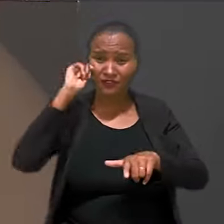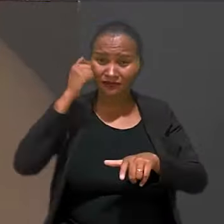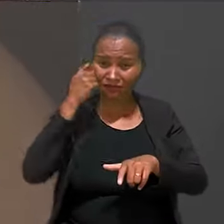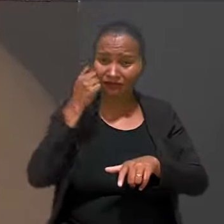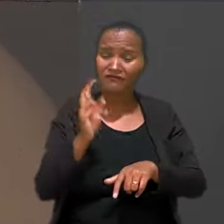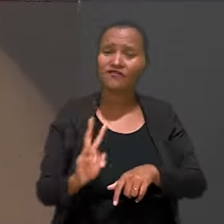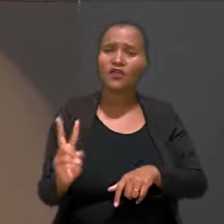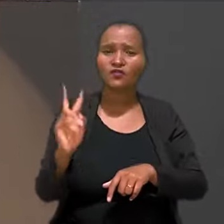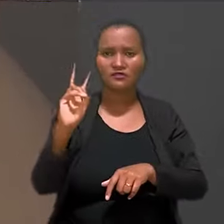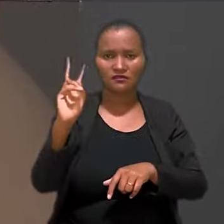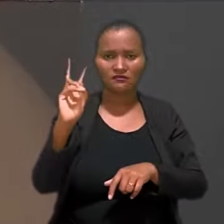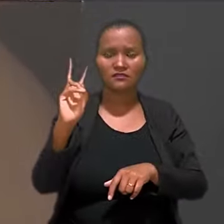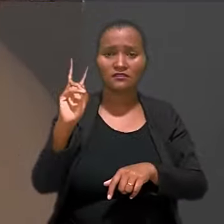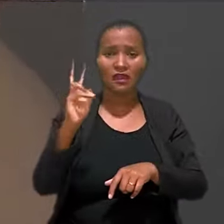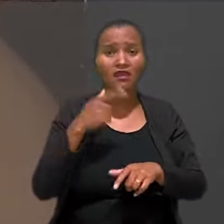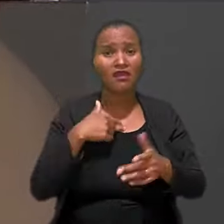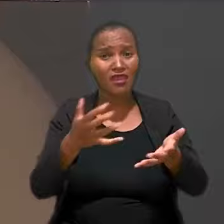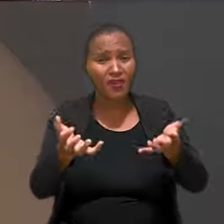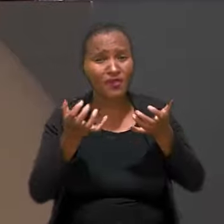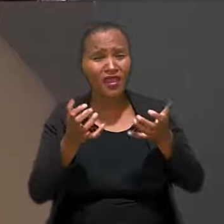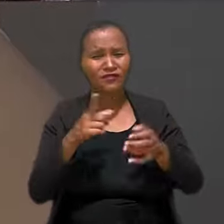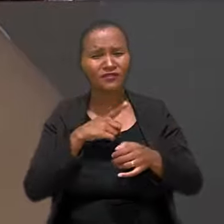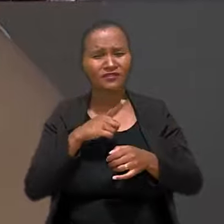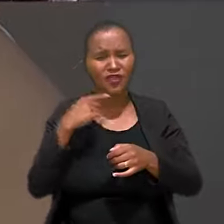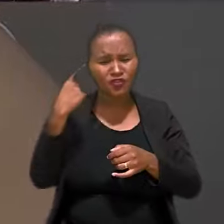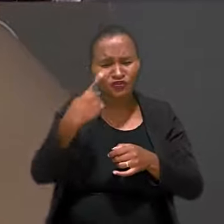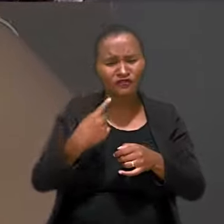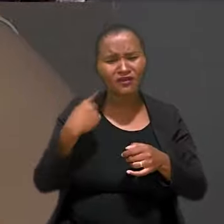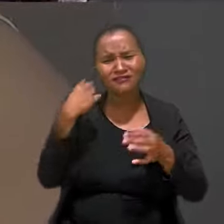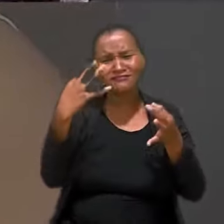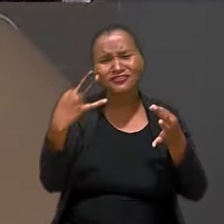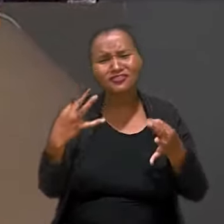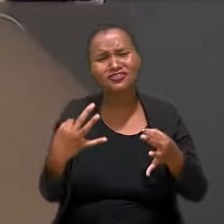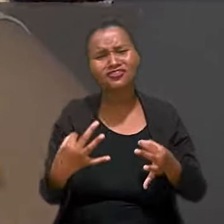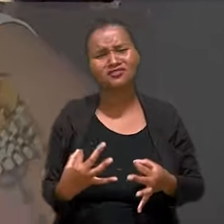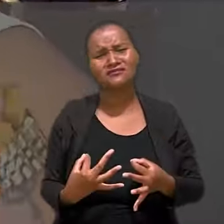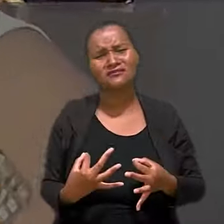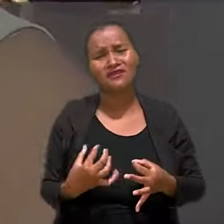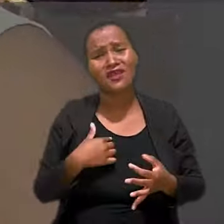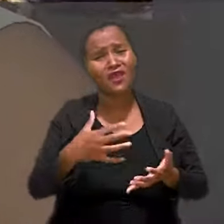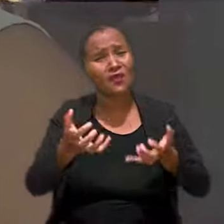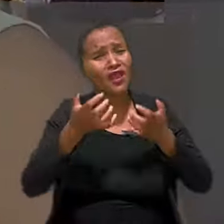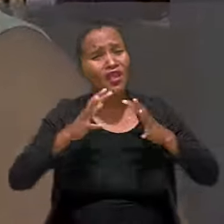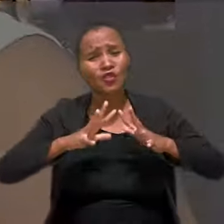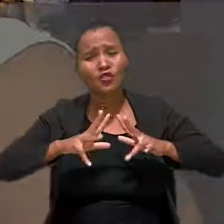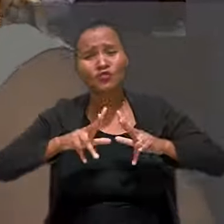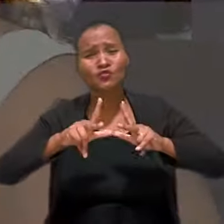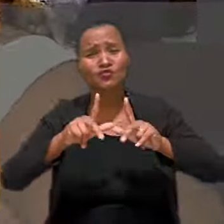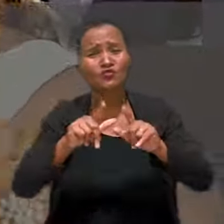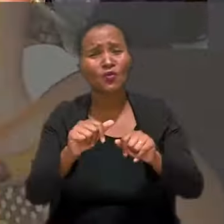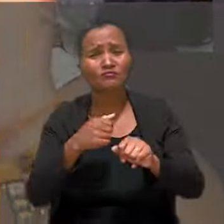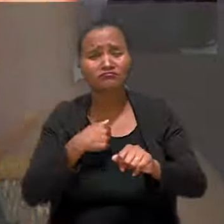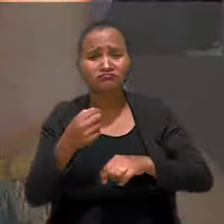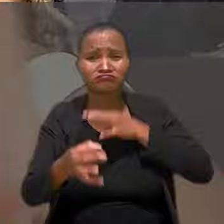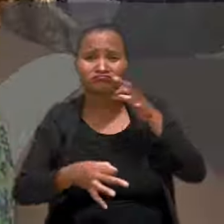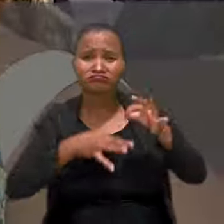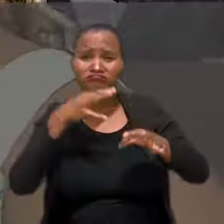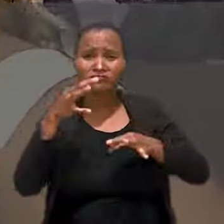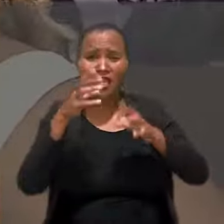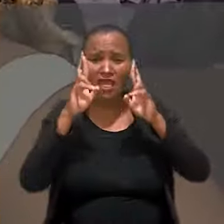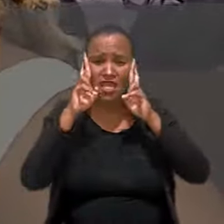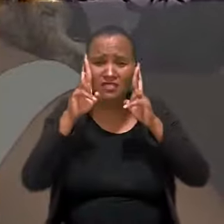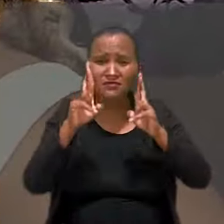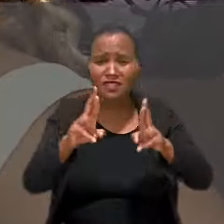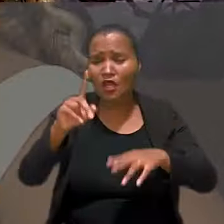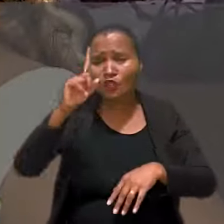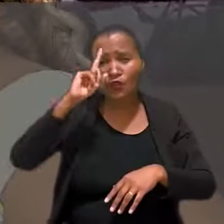que mais pessoas negras sejam valorizadas. Eu quero ter uma advocacia digna. Eu quero que todas as